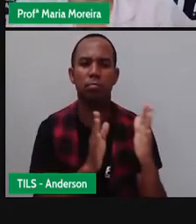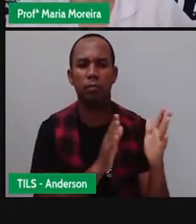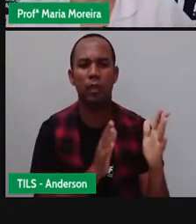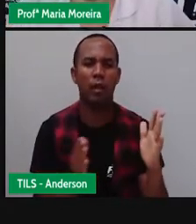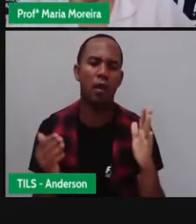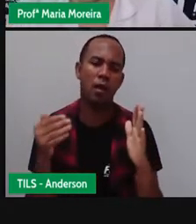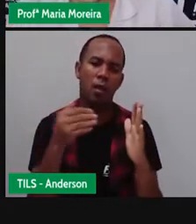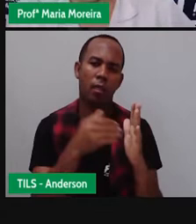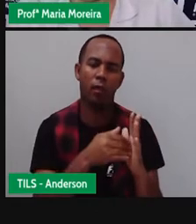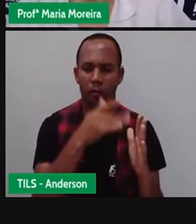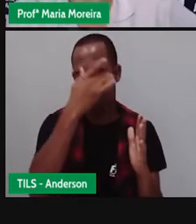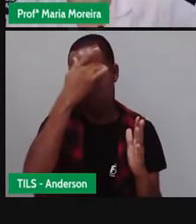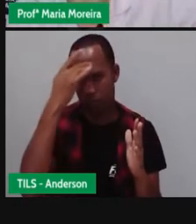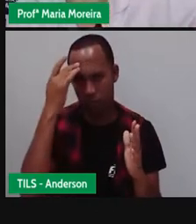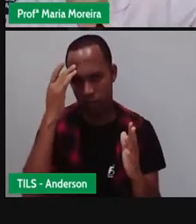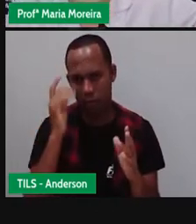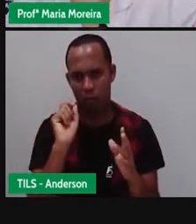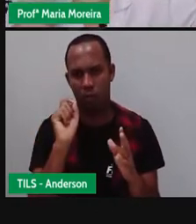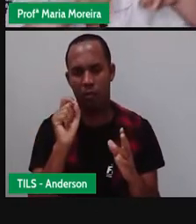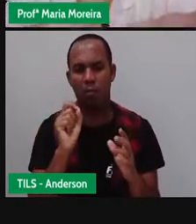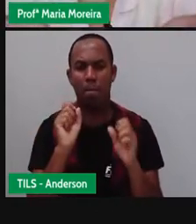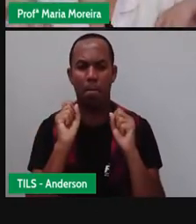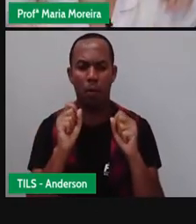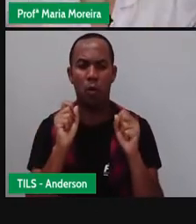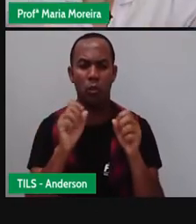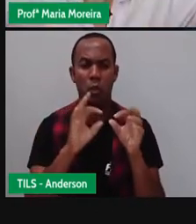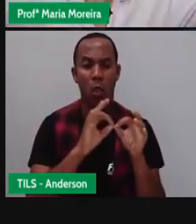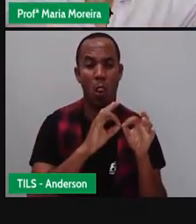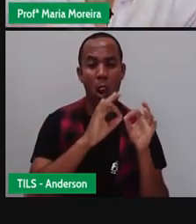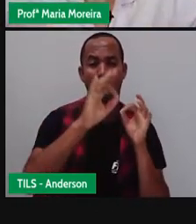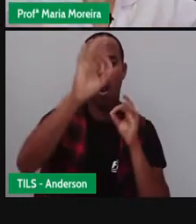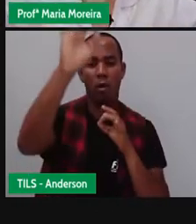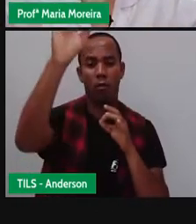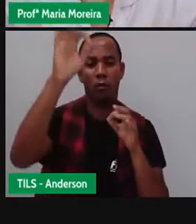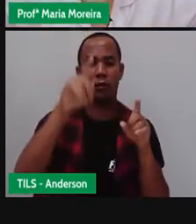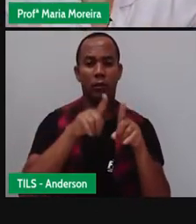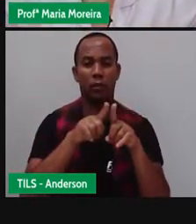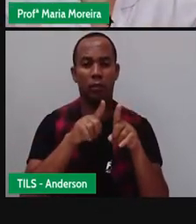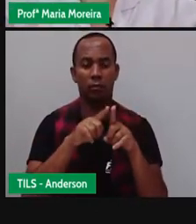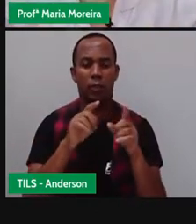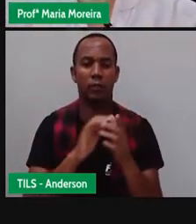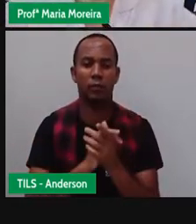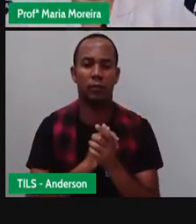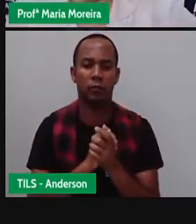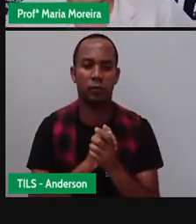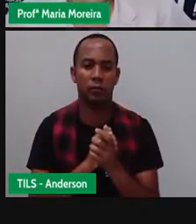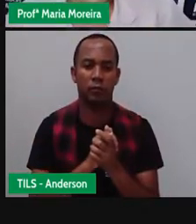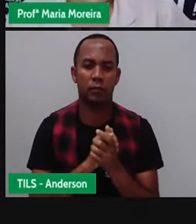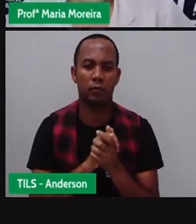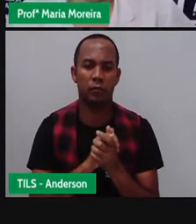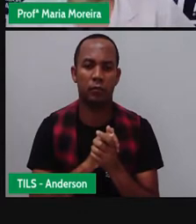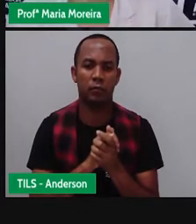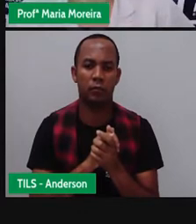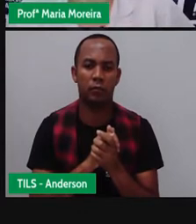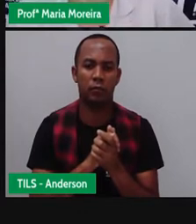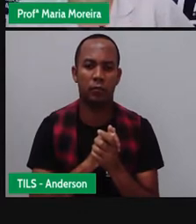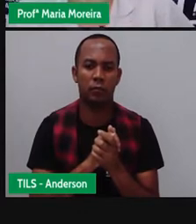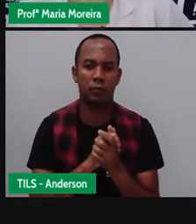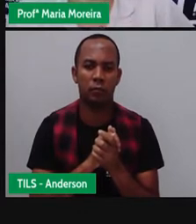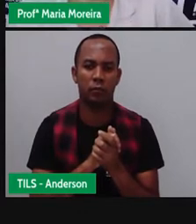chegar o destinatário. Então, eram torres que poderiam ser vistas a metros e mais metros de distância. Certo?